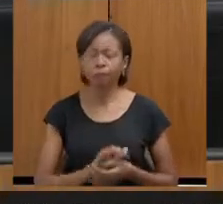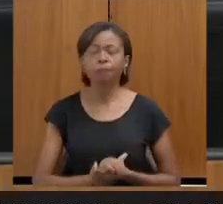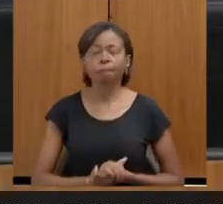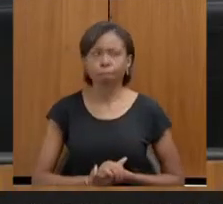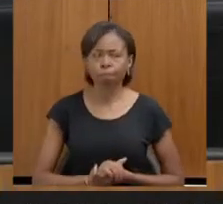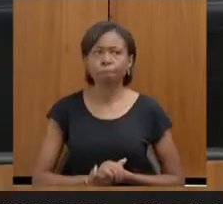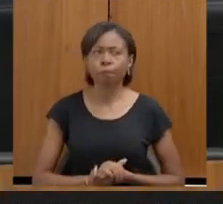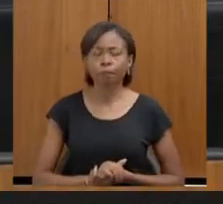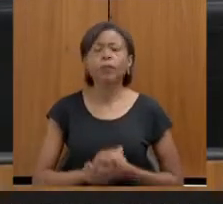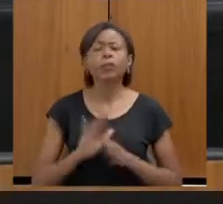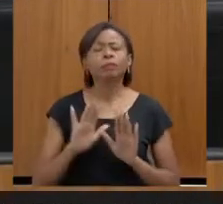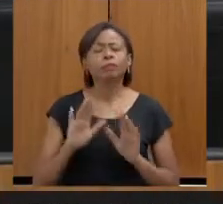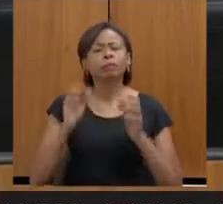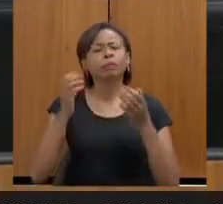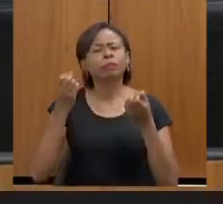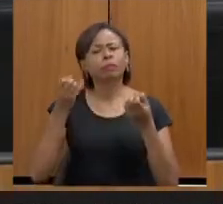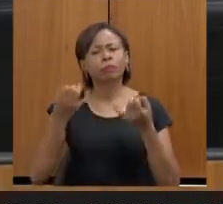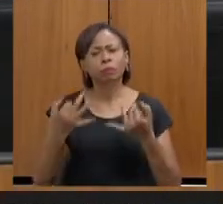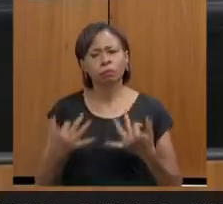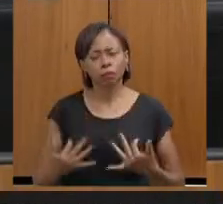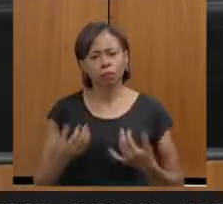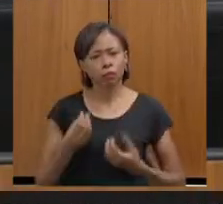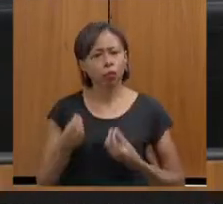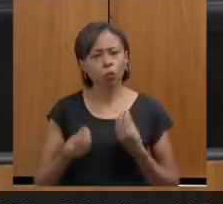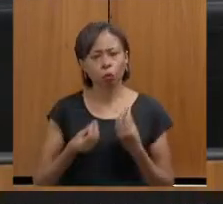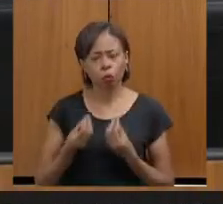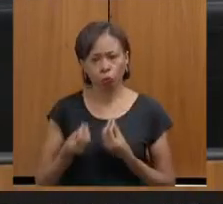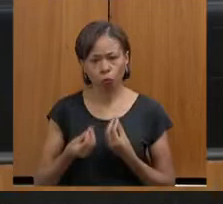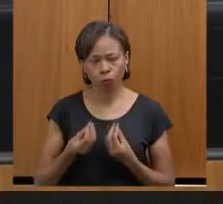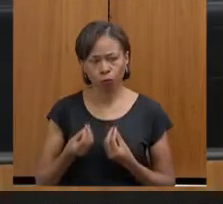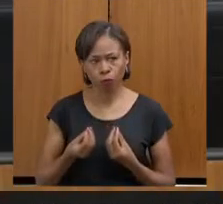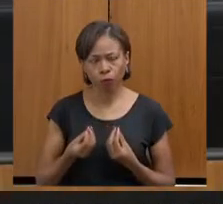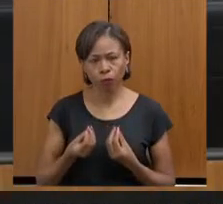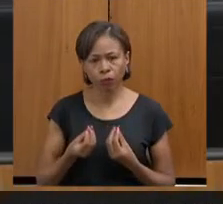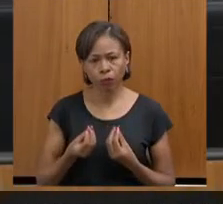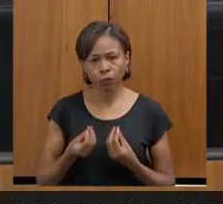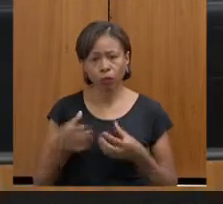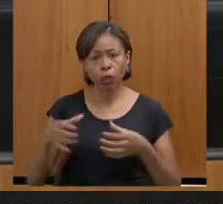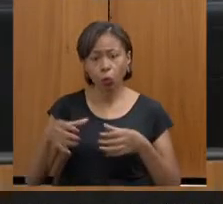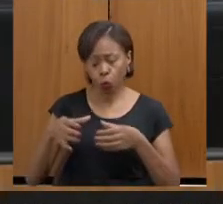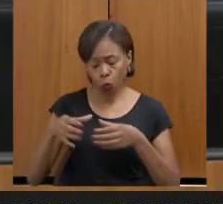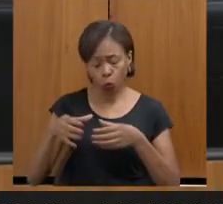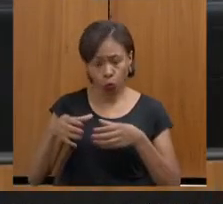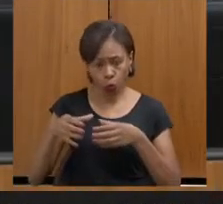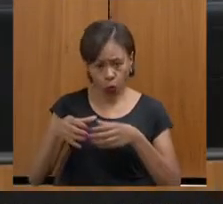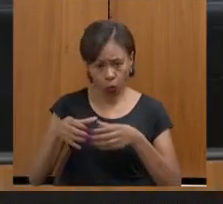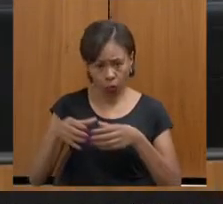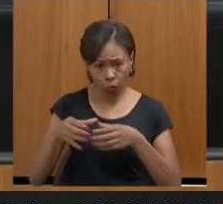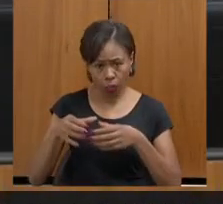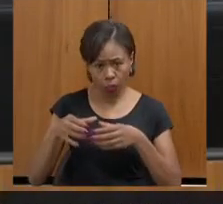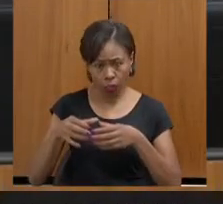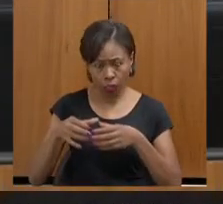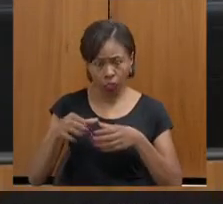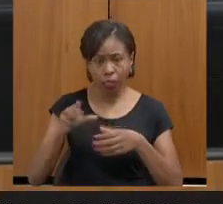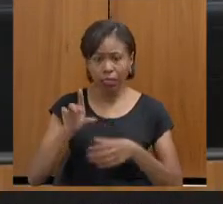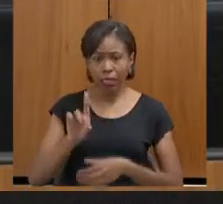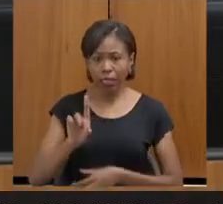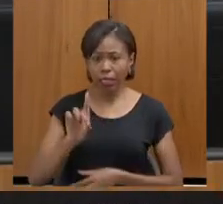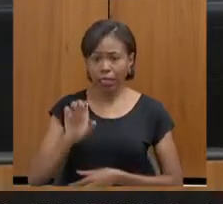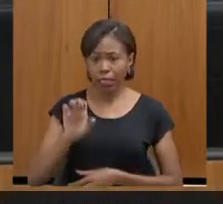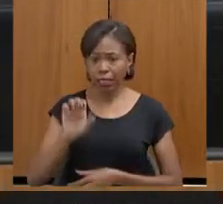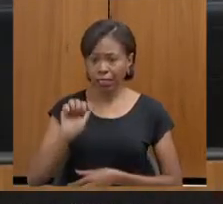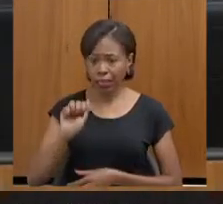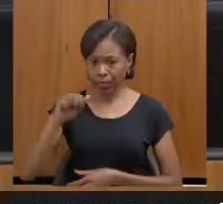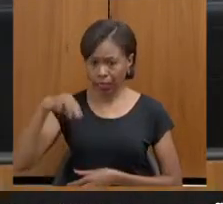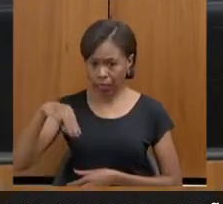Nos conta aqui uma coisa, como que compõe, se compõe a equipe da DEAM e